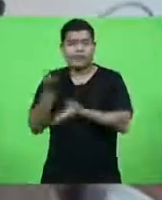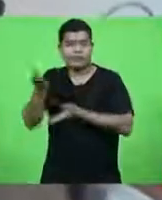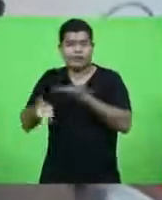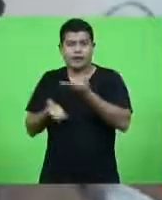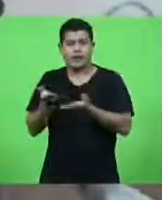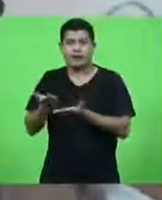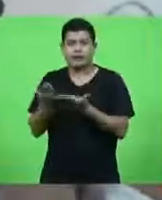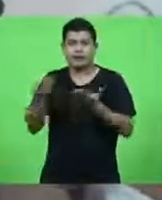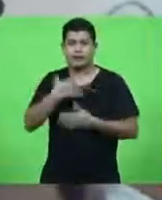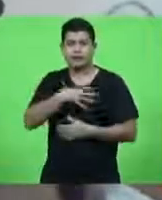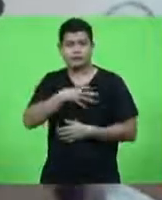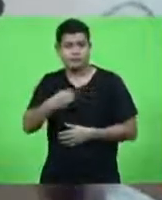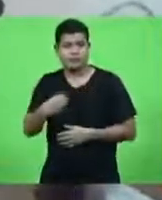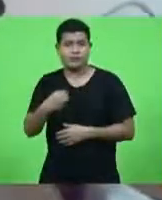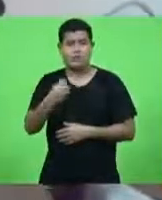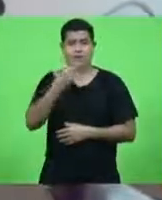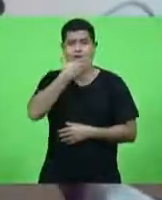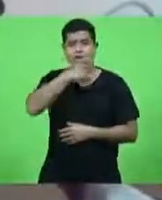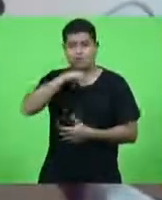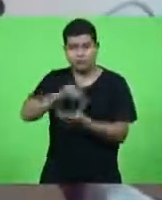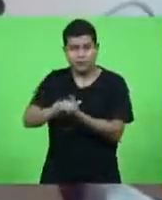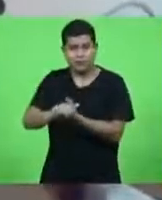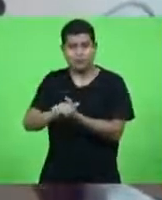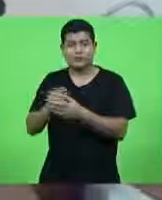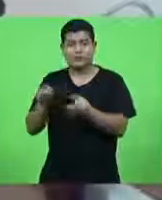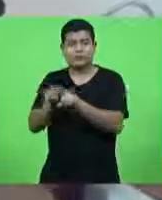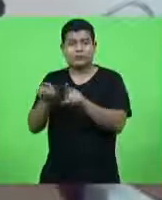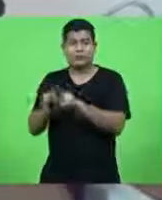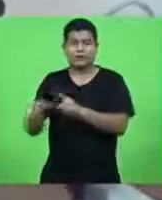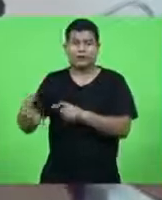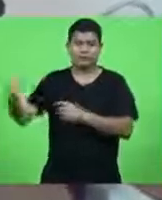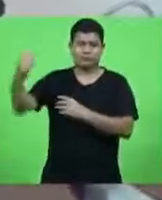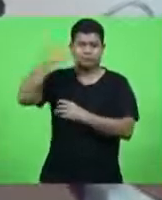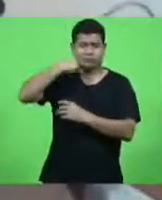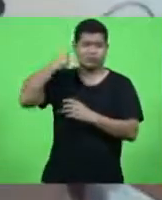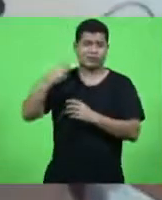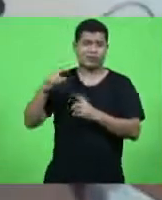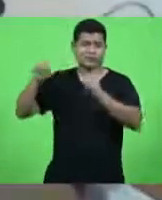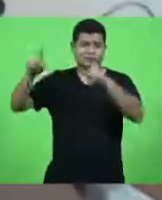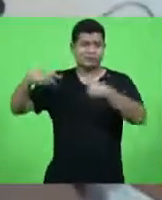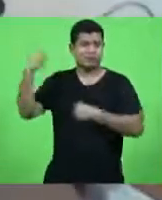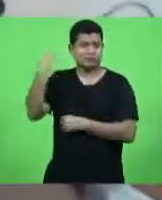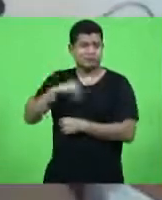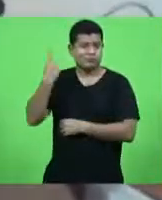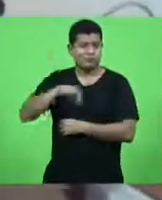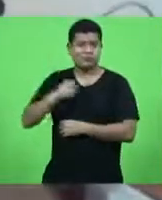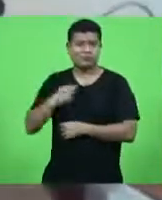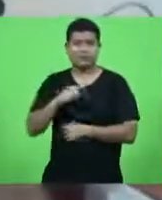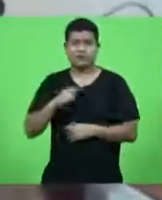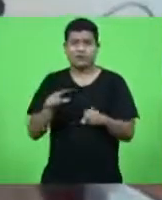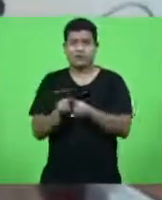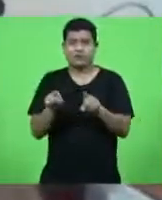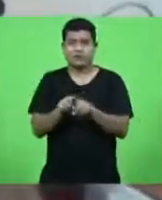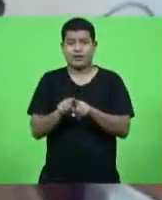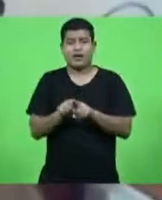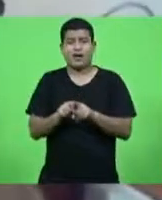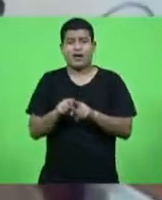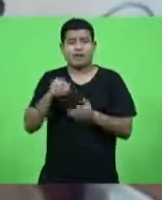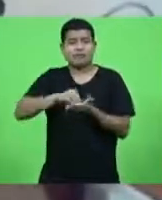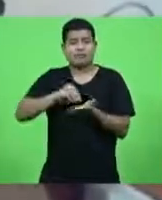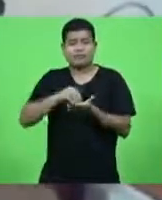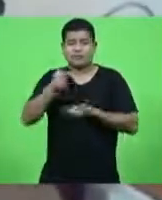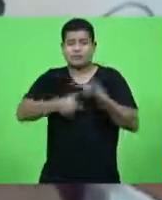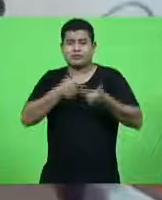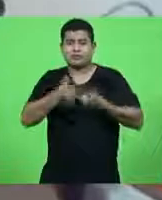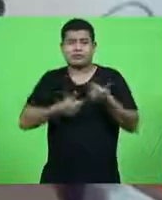O aumento do desemprego e da pobreza, isso está violentamente. Muito de acordo com